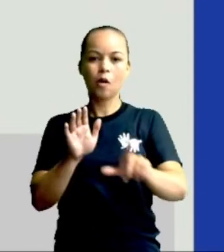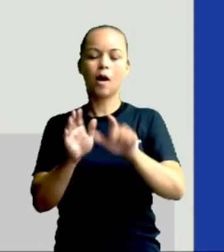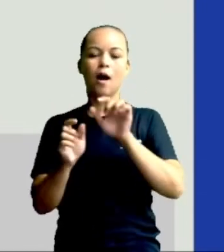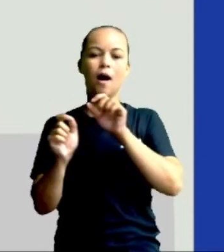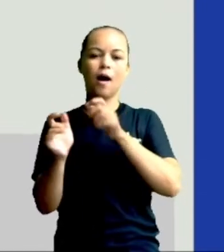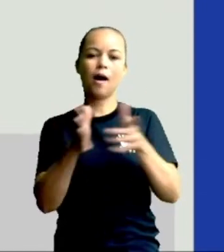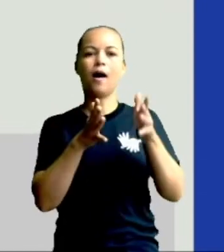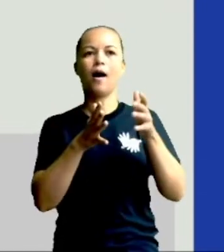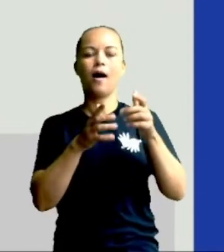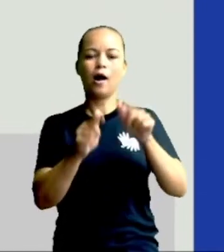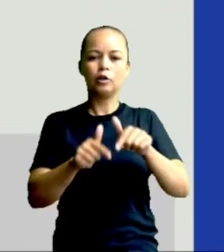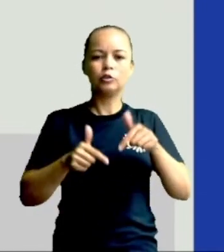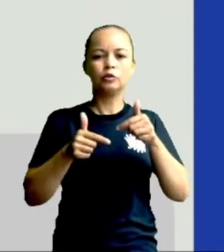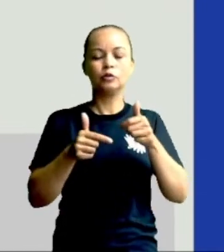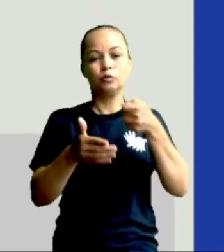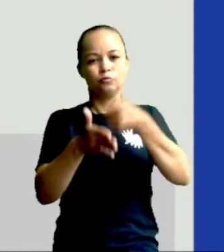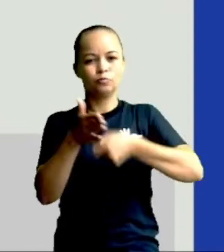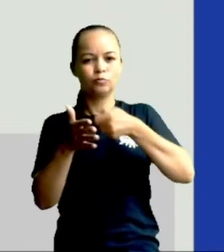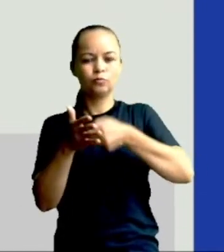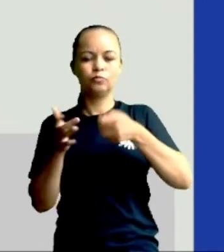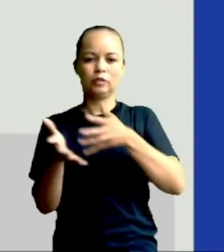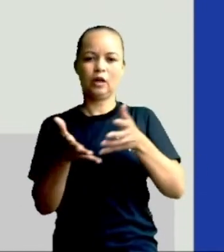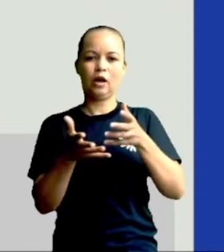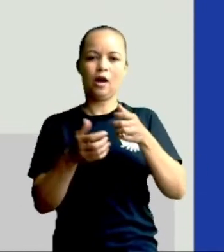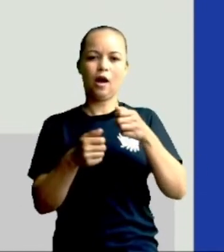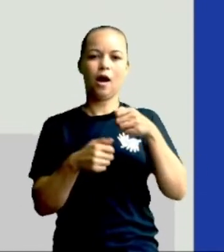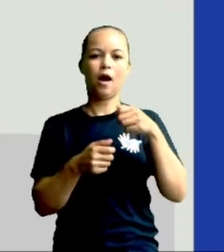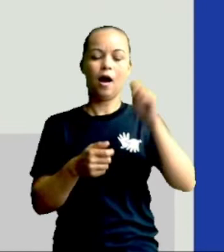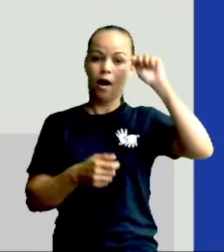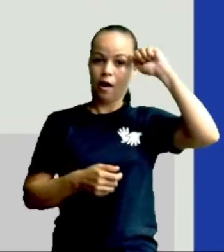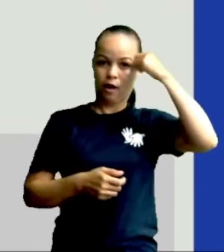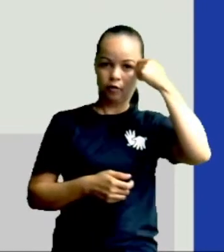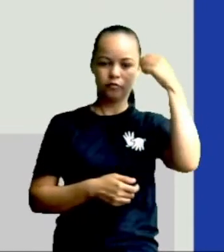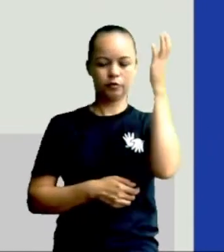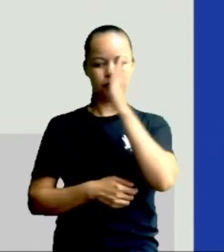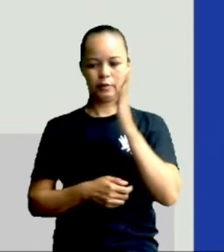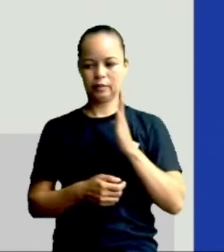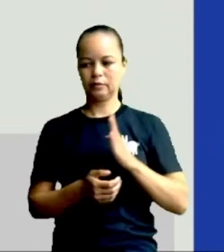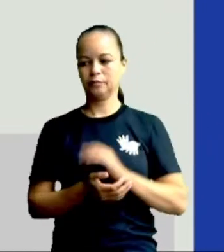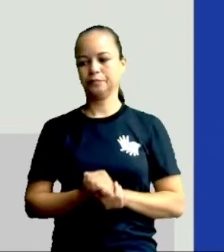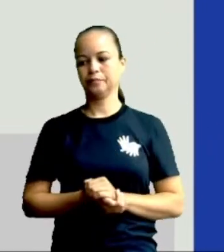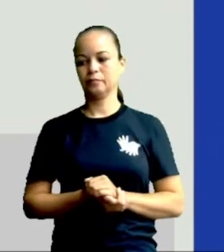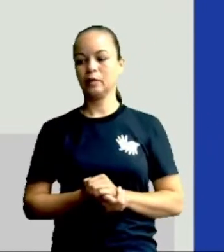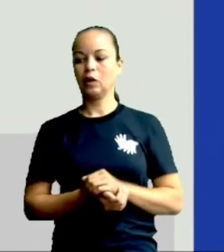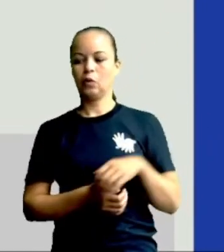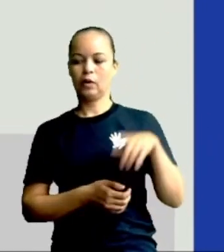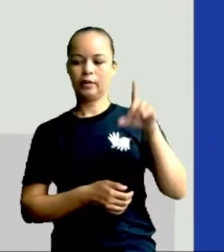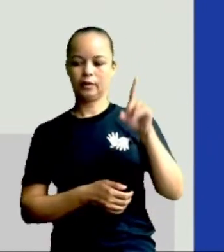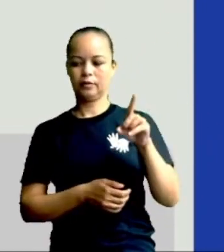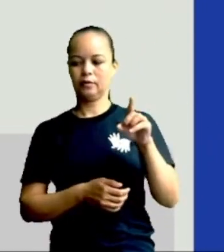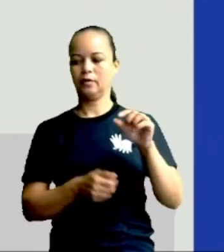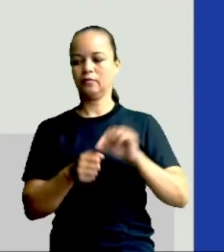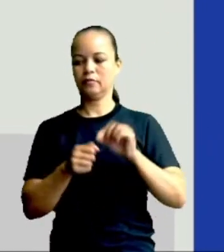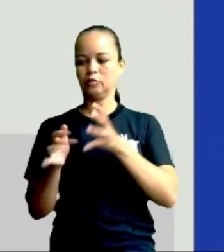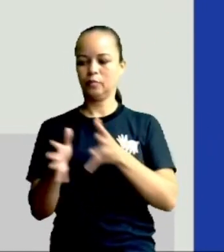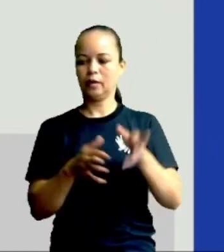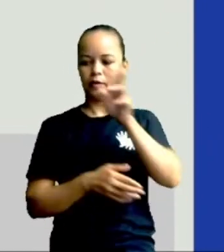Brasil. Oh, letra D, faz parte da religiosidade africana. E aí, o que é que você acha?